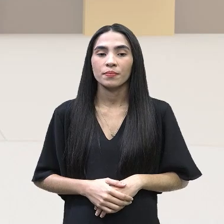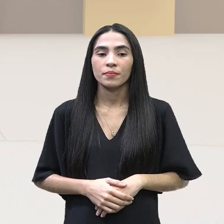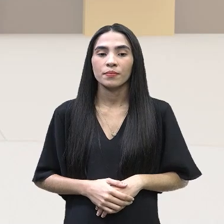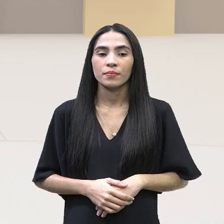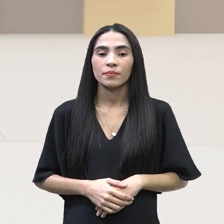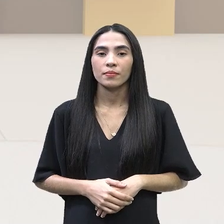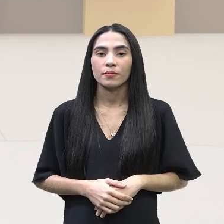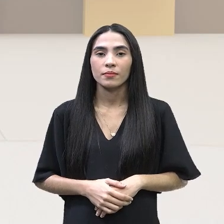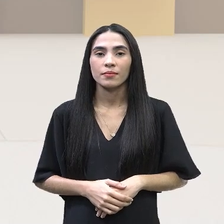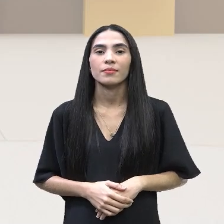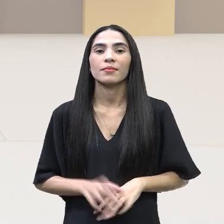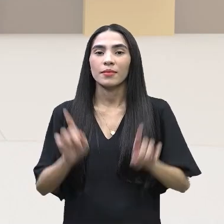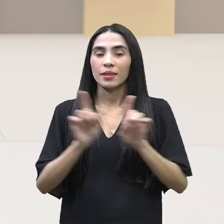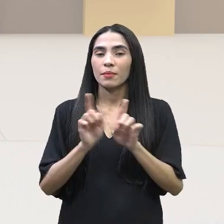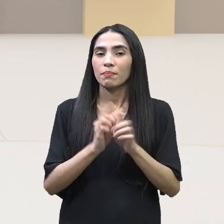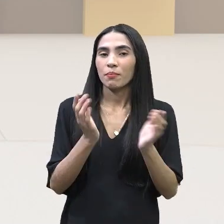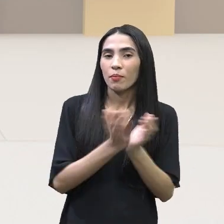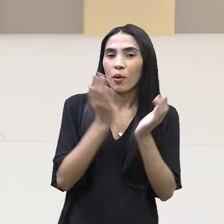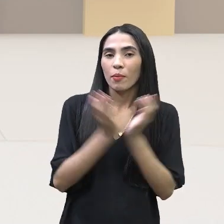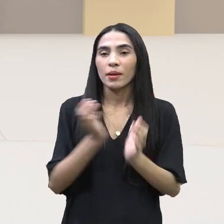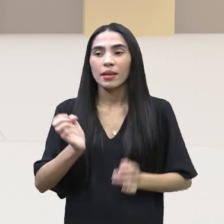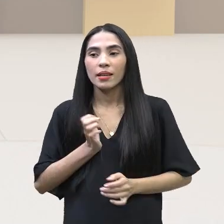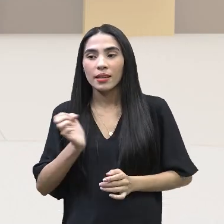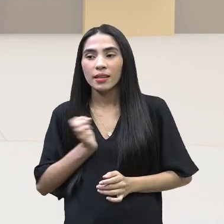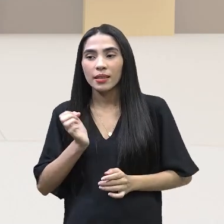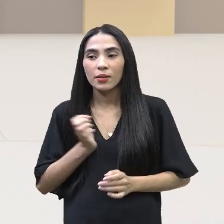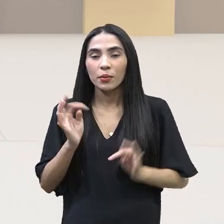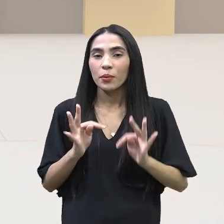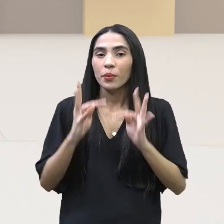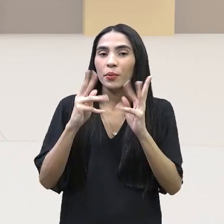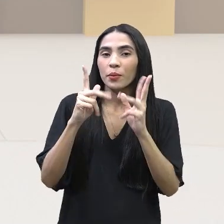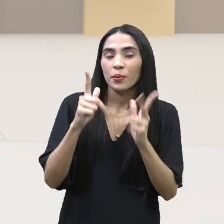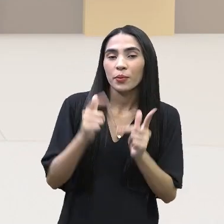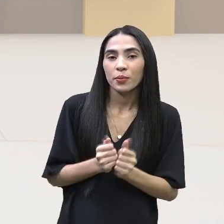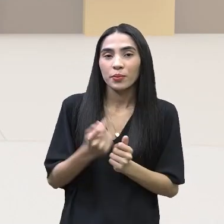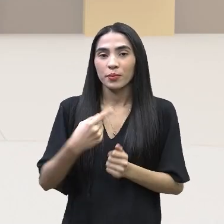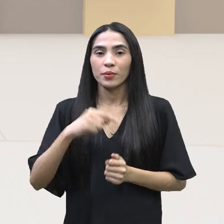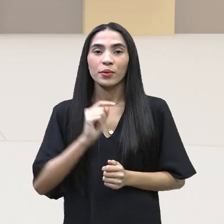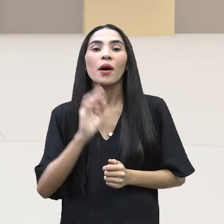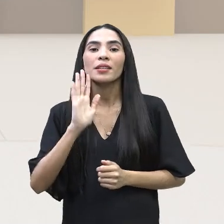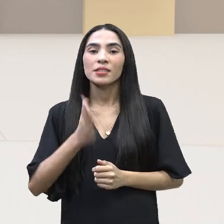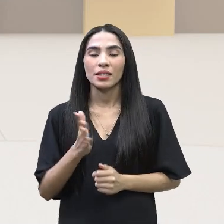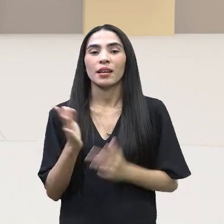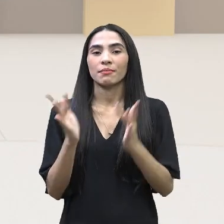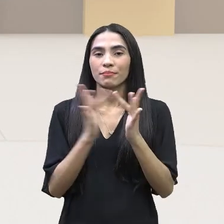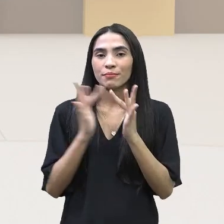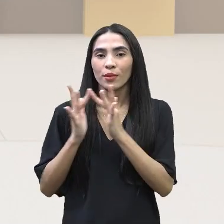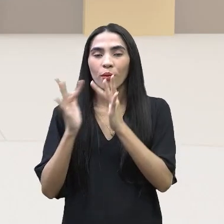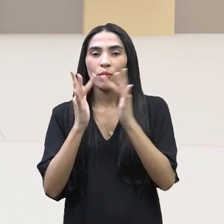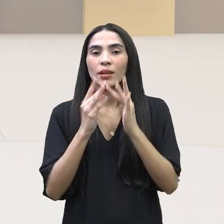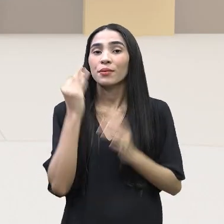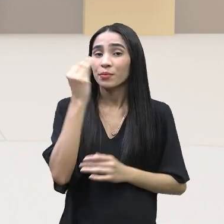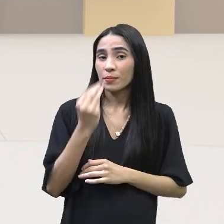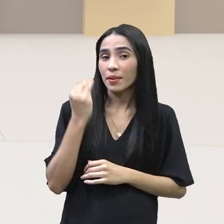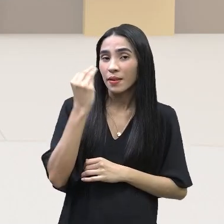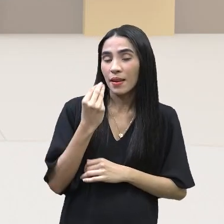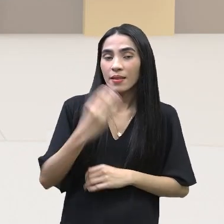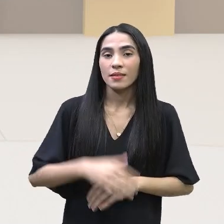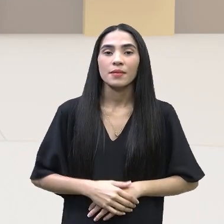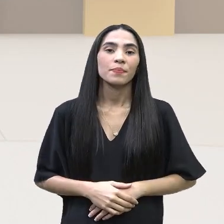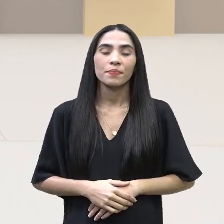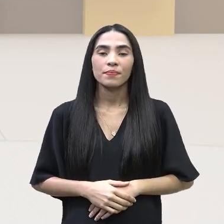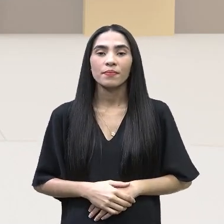civilizados, pobres e ricos. Tudo isso daí nós vivenciamos no nosso dia a dia. É uma